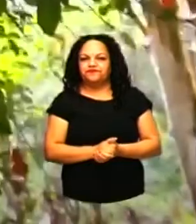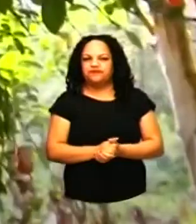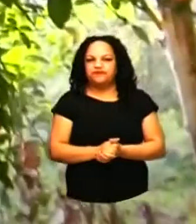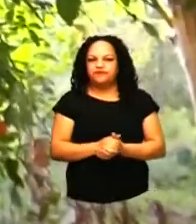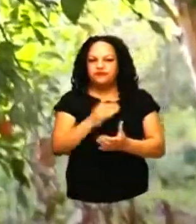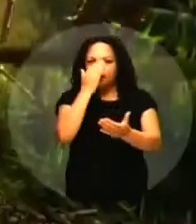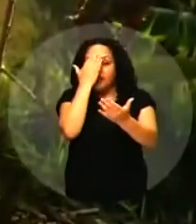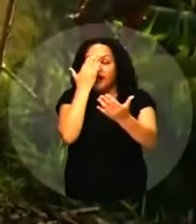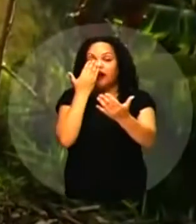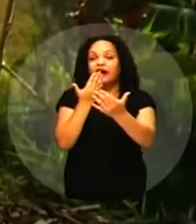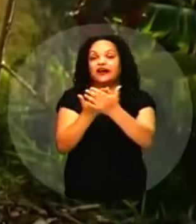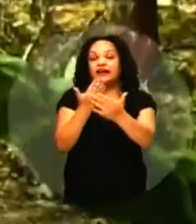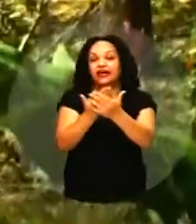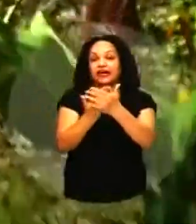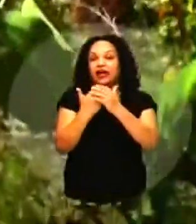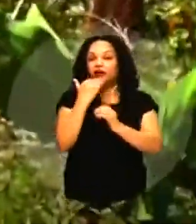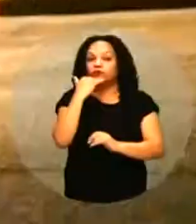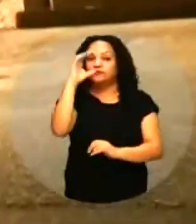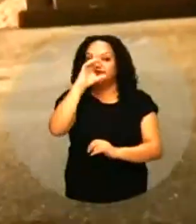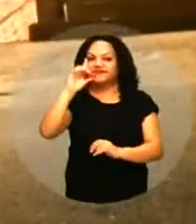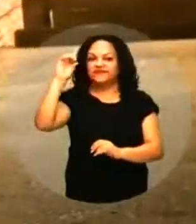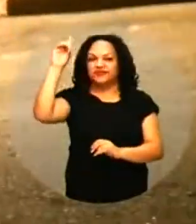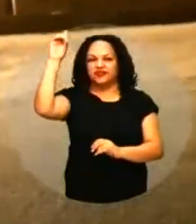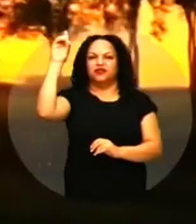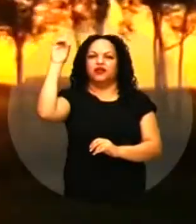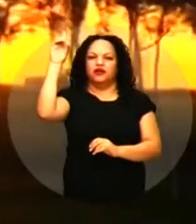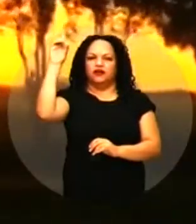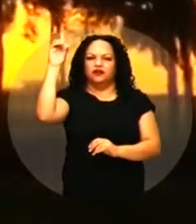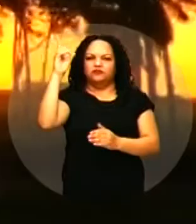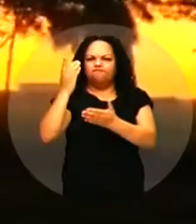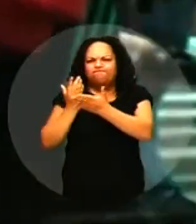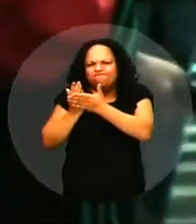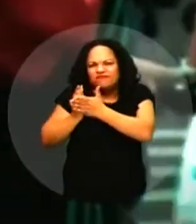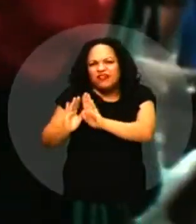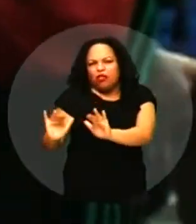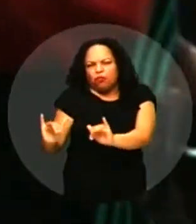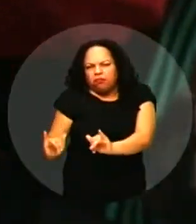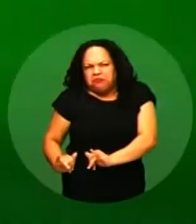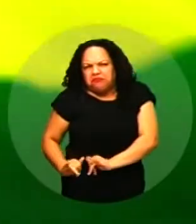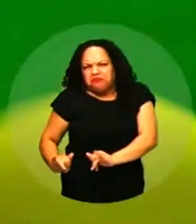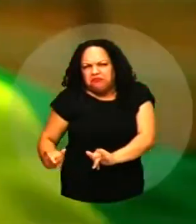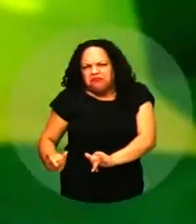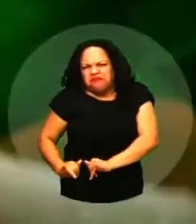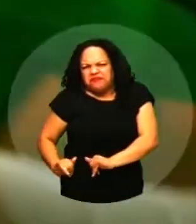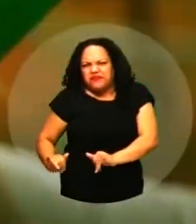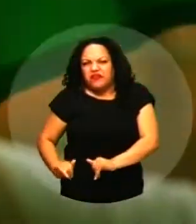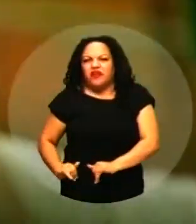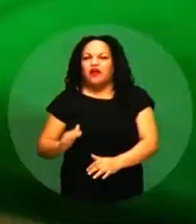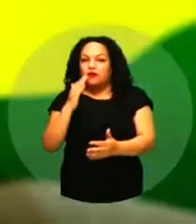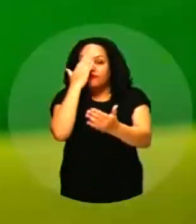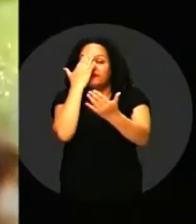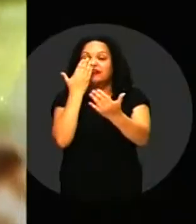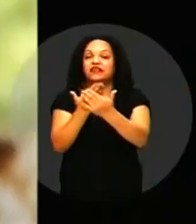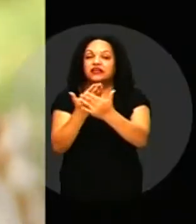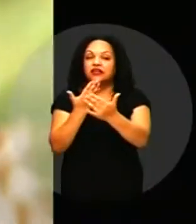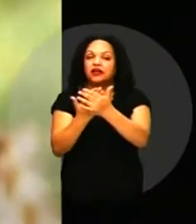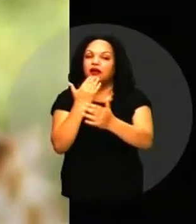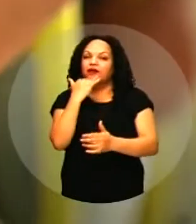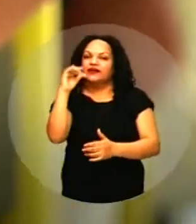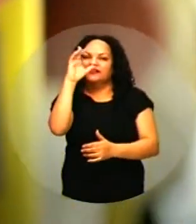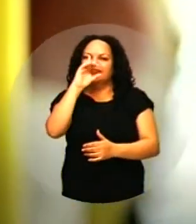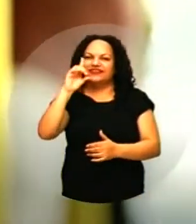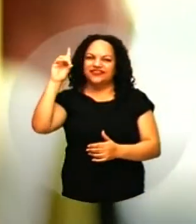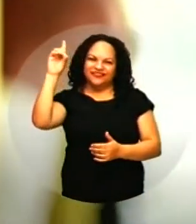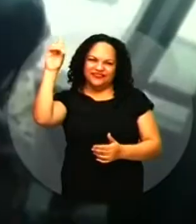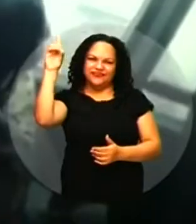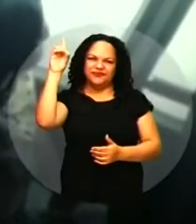Tenho fé e peço a Deus Que acabe toda dor Tenho fé e